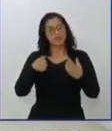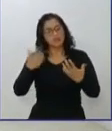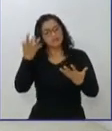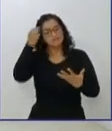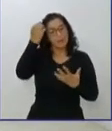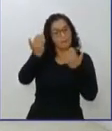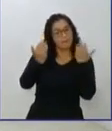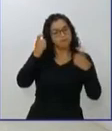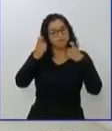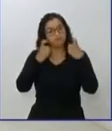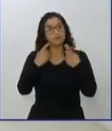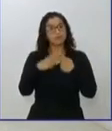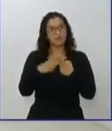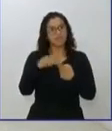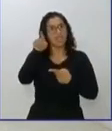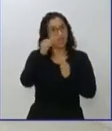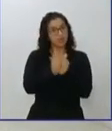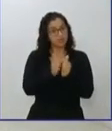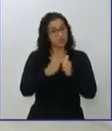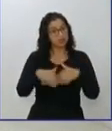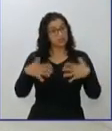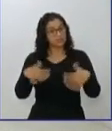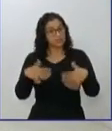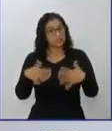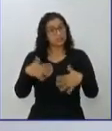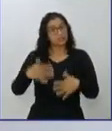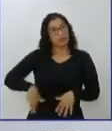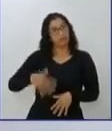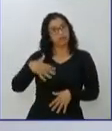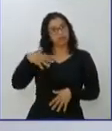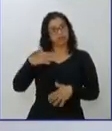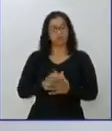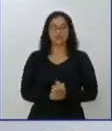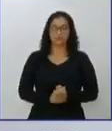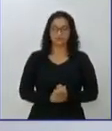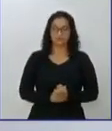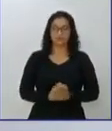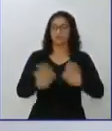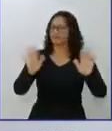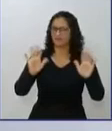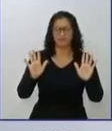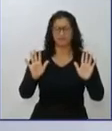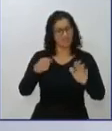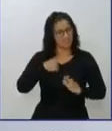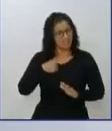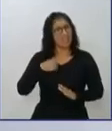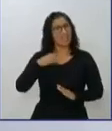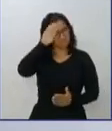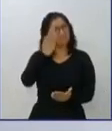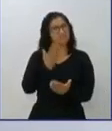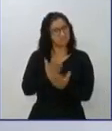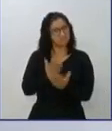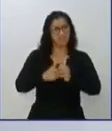comunidades dentro de um esporte desse tipo. É só isso. Eu não perdo dessa maneira. Nós vamos trazer cultura, esporte, lazer, turismo